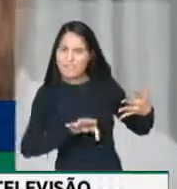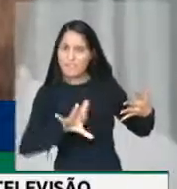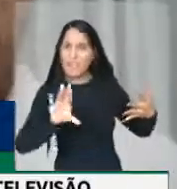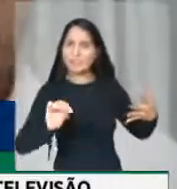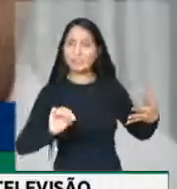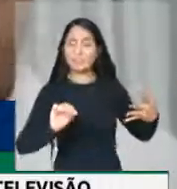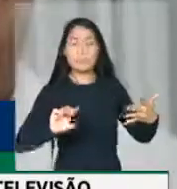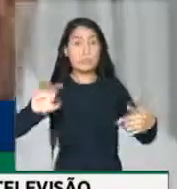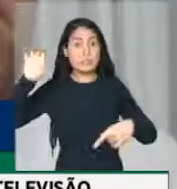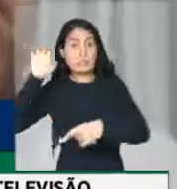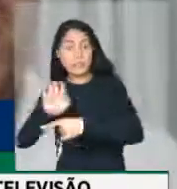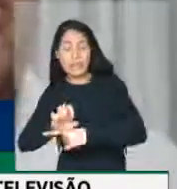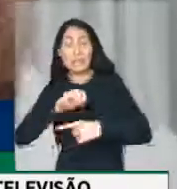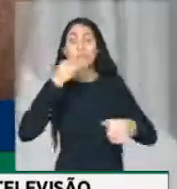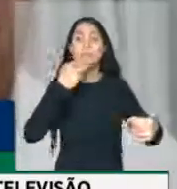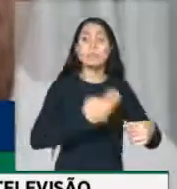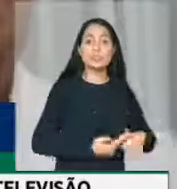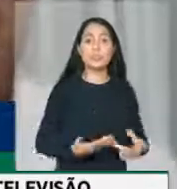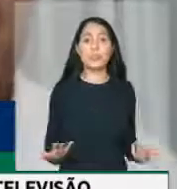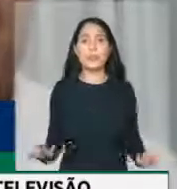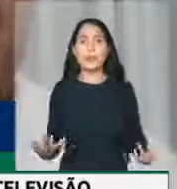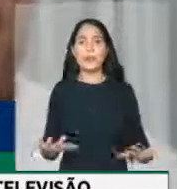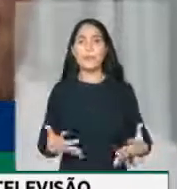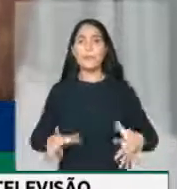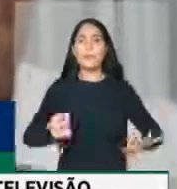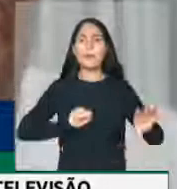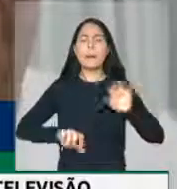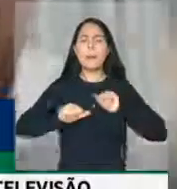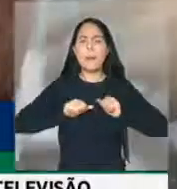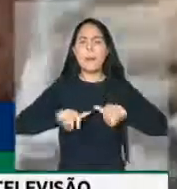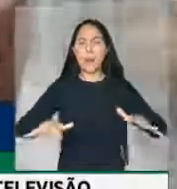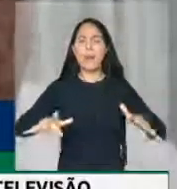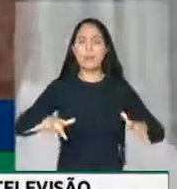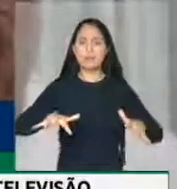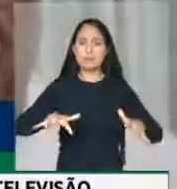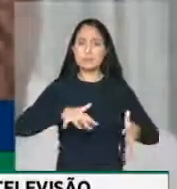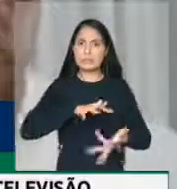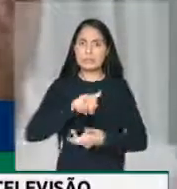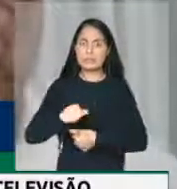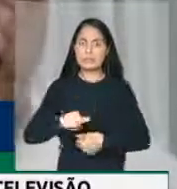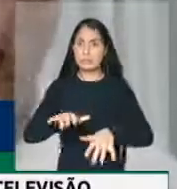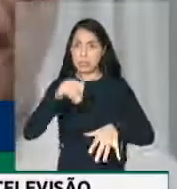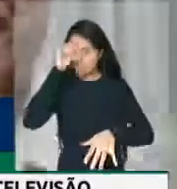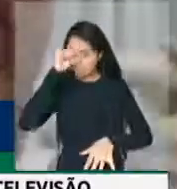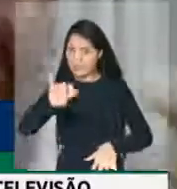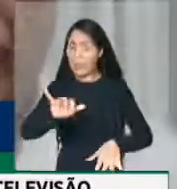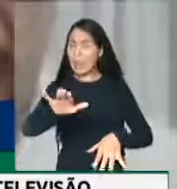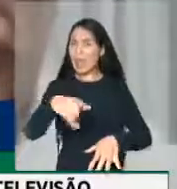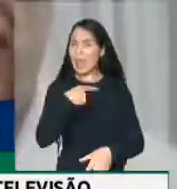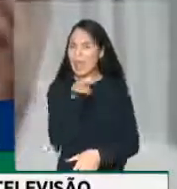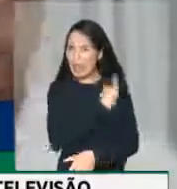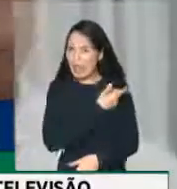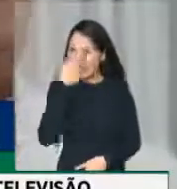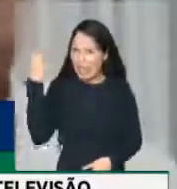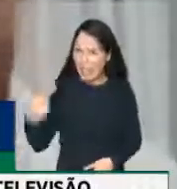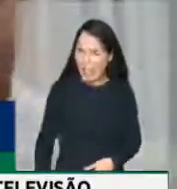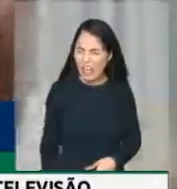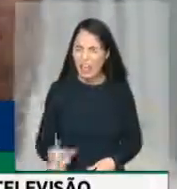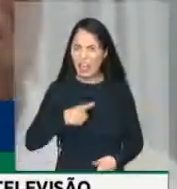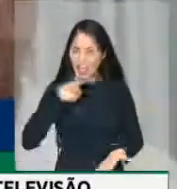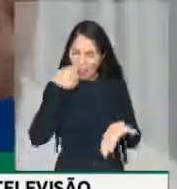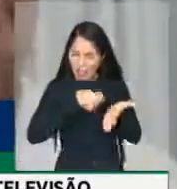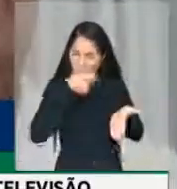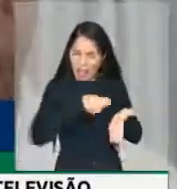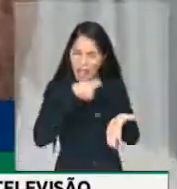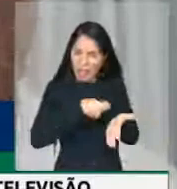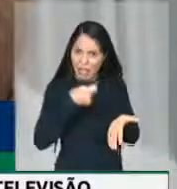municípios para o combate a essa pandemia, nós aqui somos obrigados pelo compromisso que